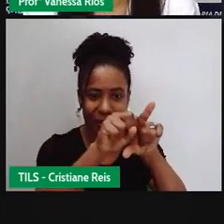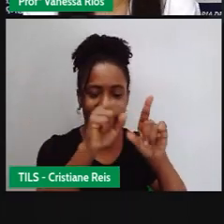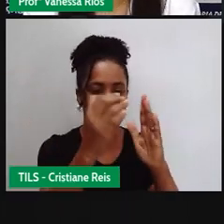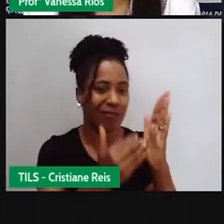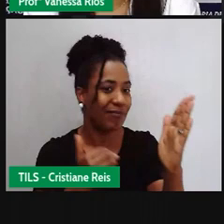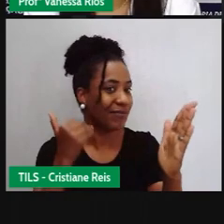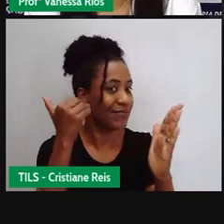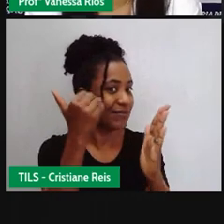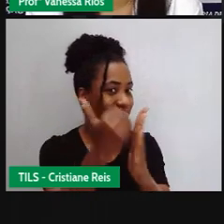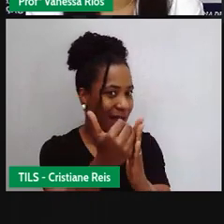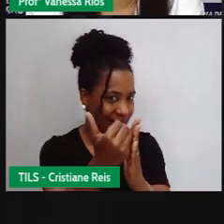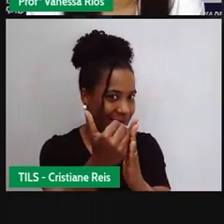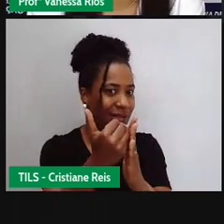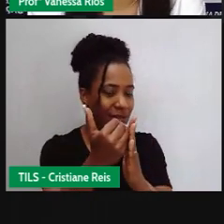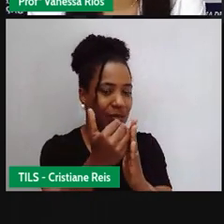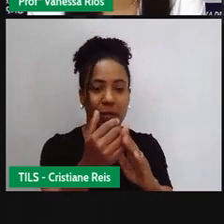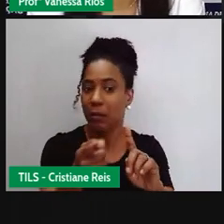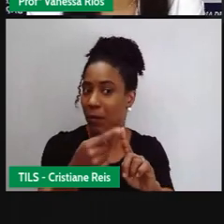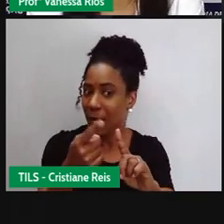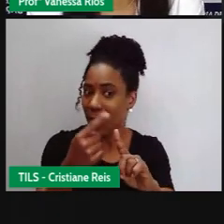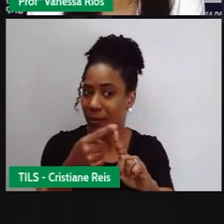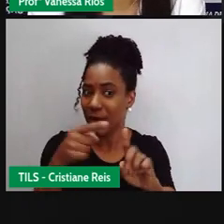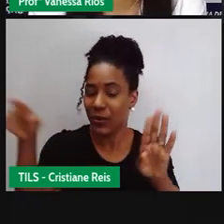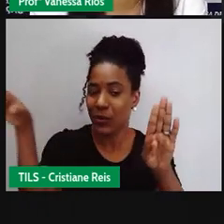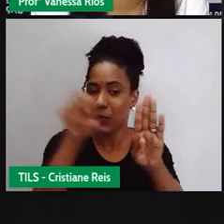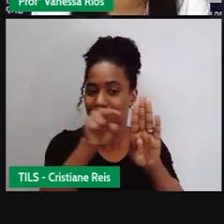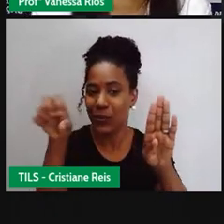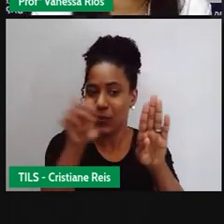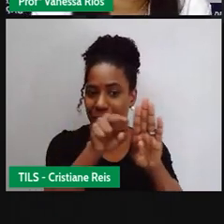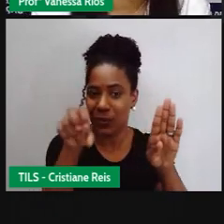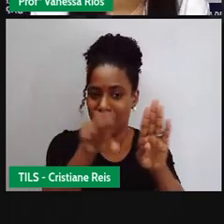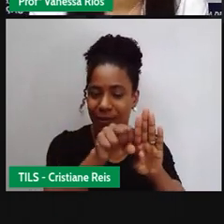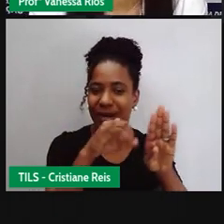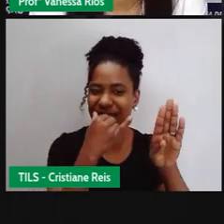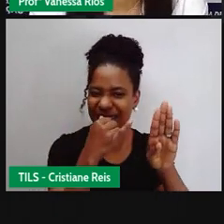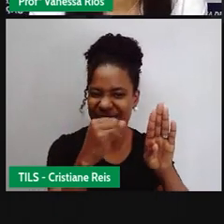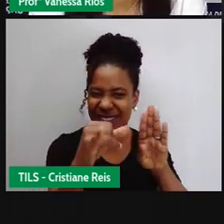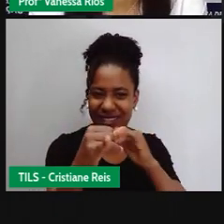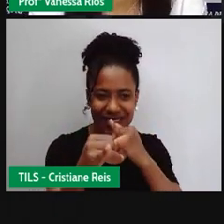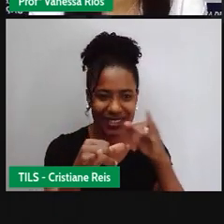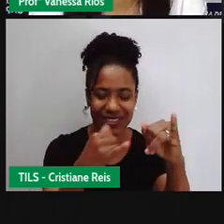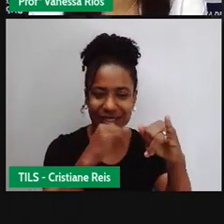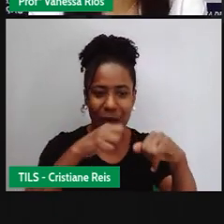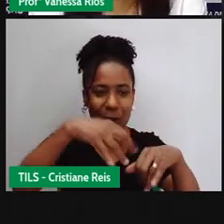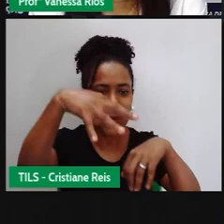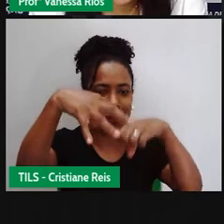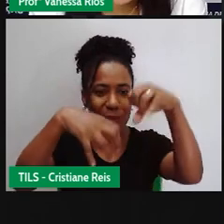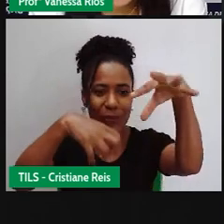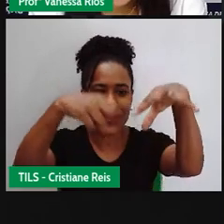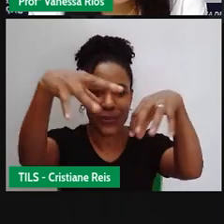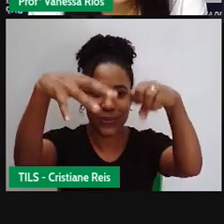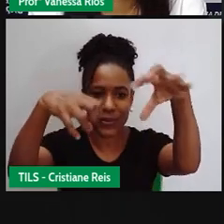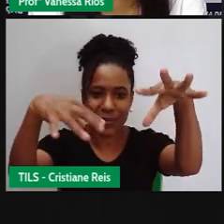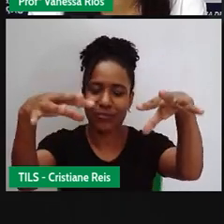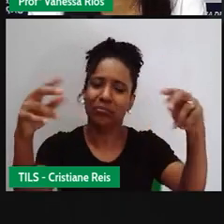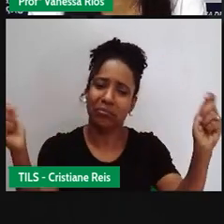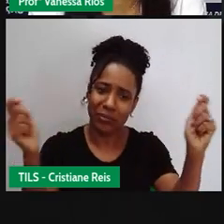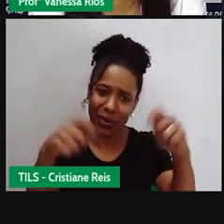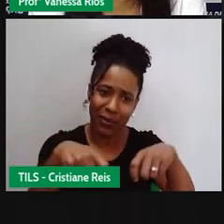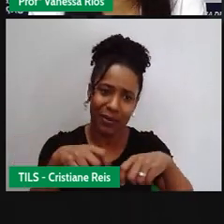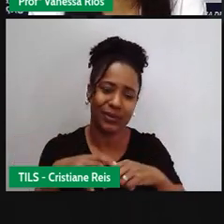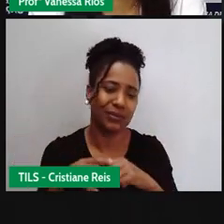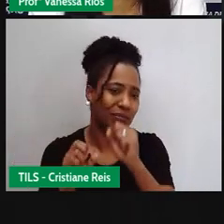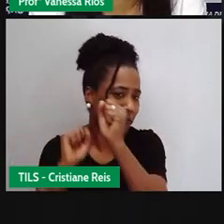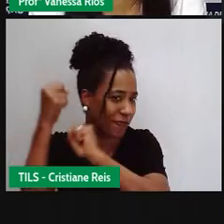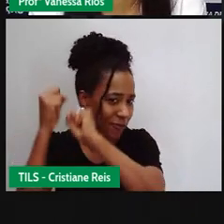aí, captado e produzido uma quantidade maior de energia para ser utilizados em outros ambientes também, né, como